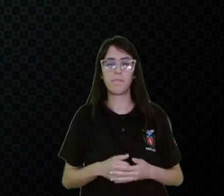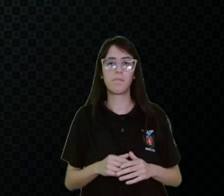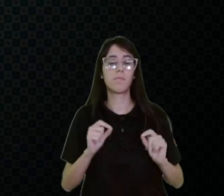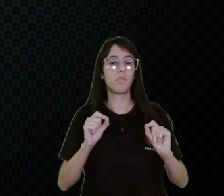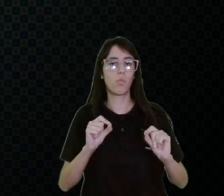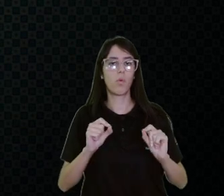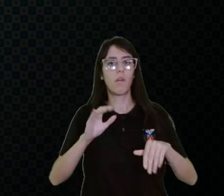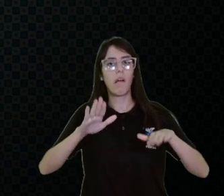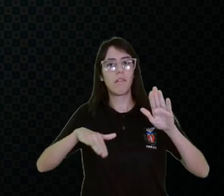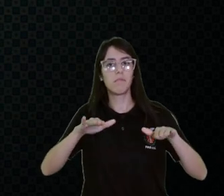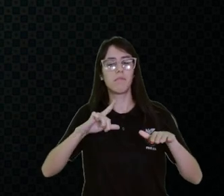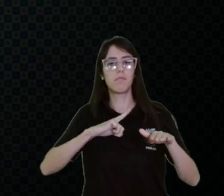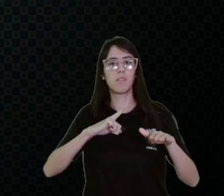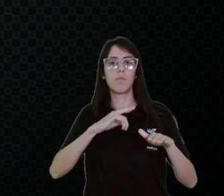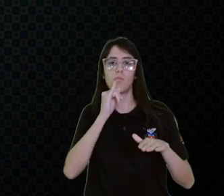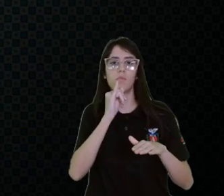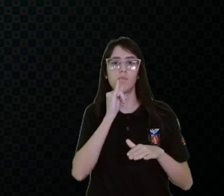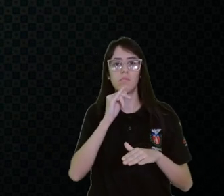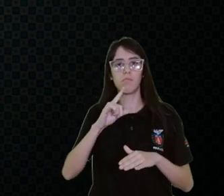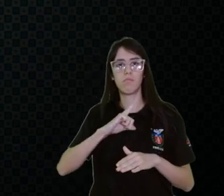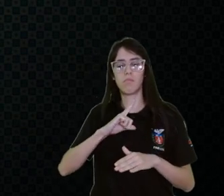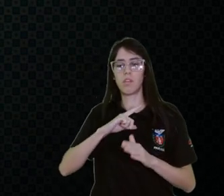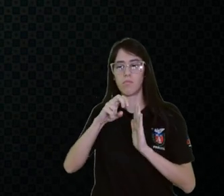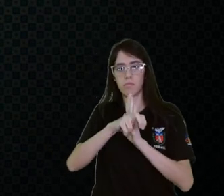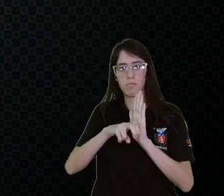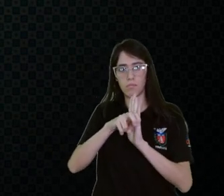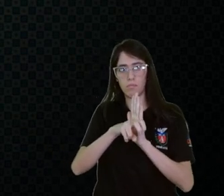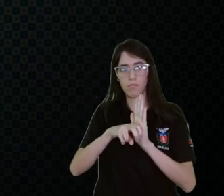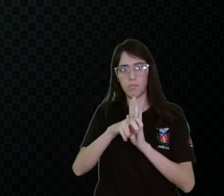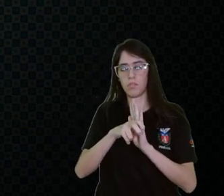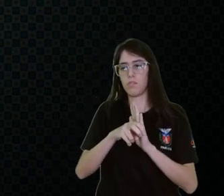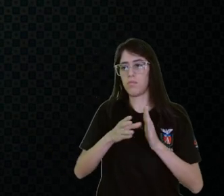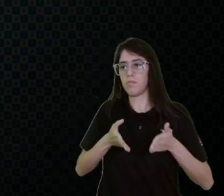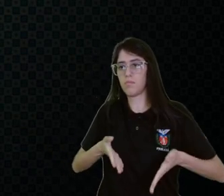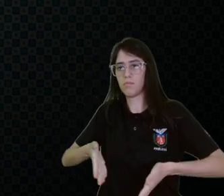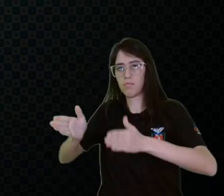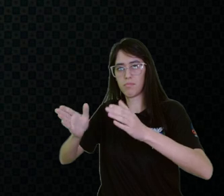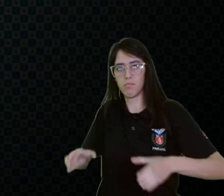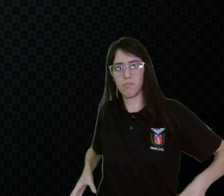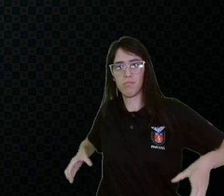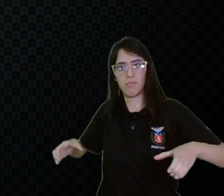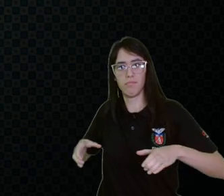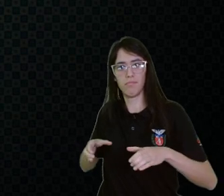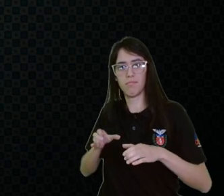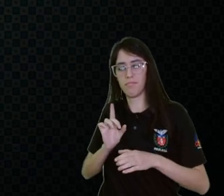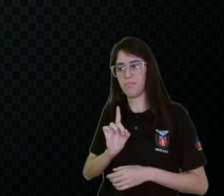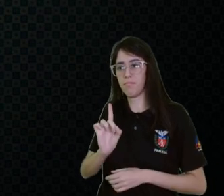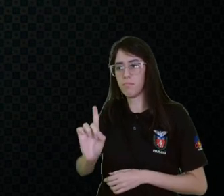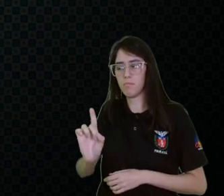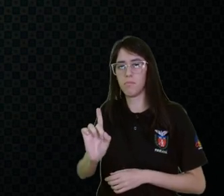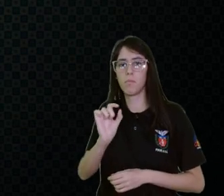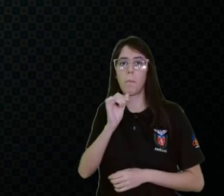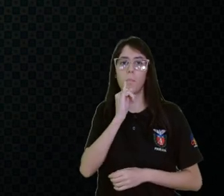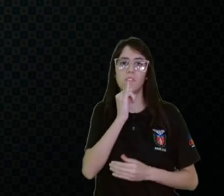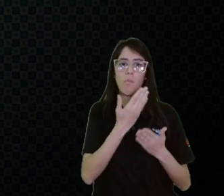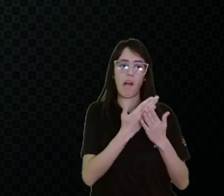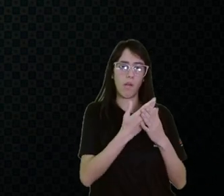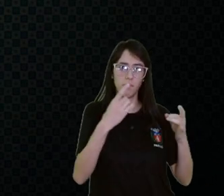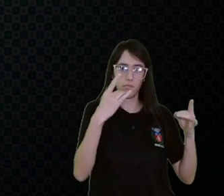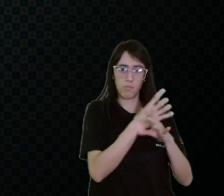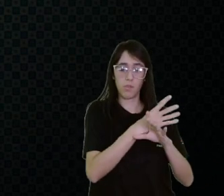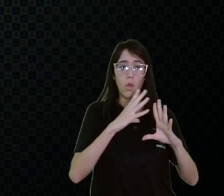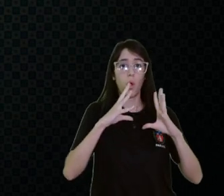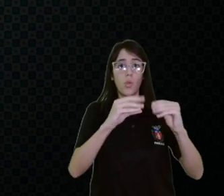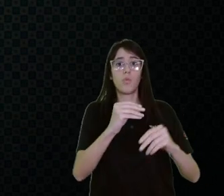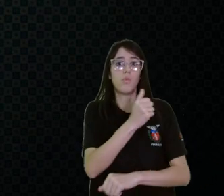Ou num corredor, onde vai passar um cadeirante, e precisa, como, por exemplo, na hora que termina a aula, todos os estudantes